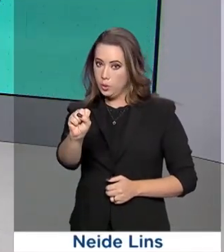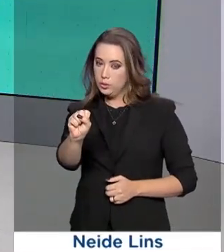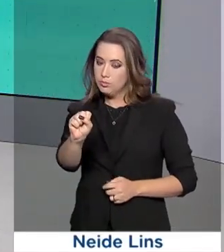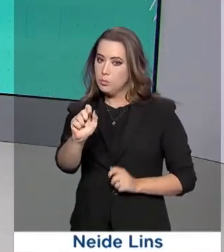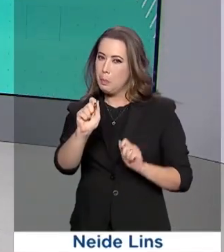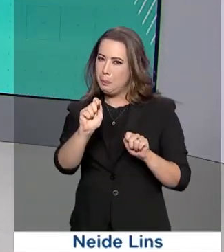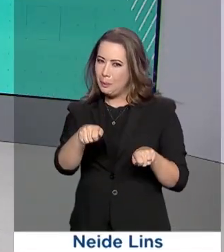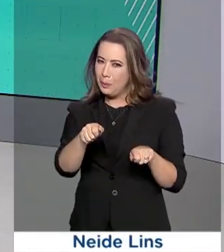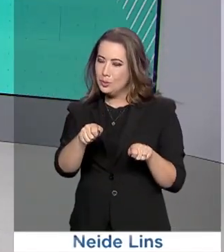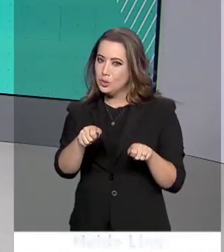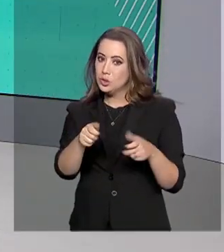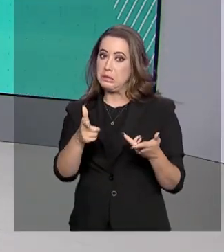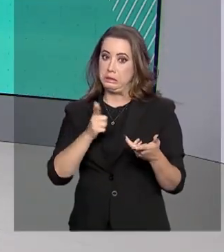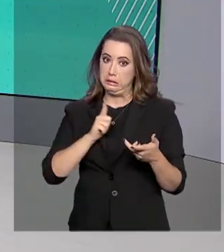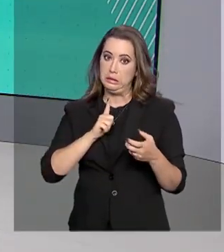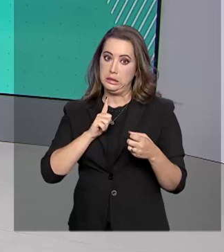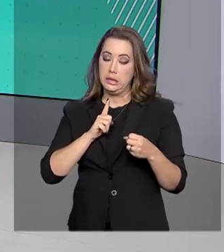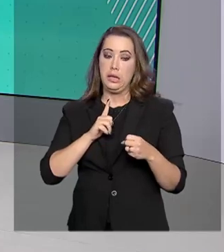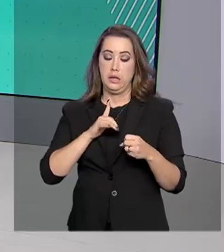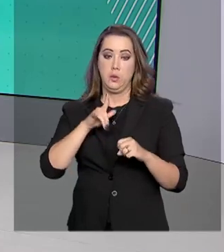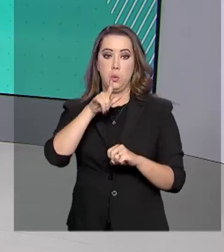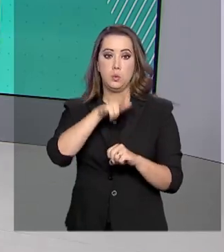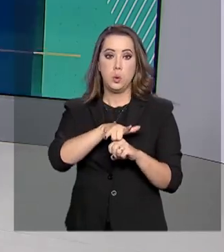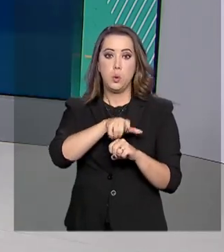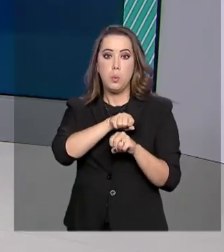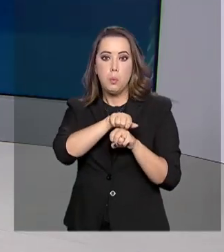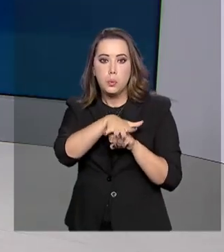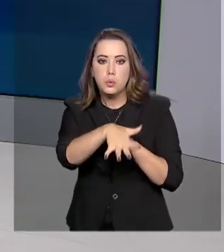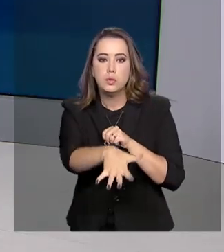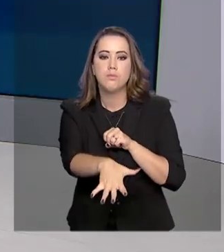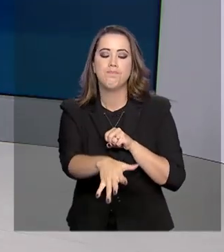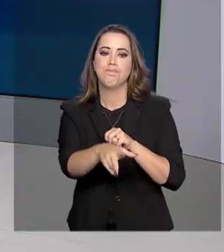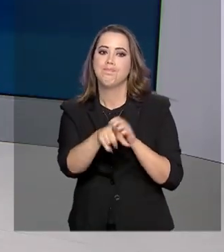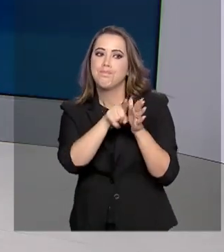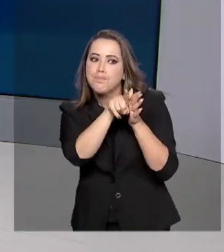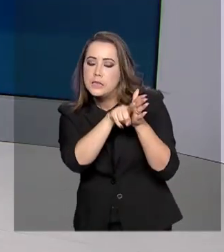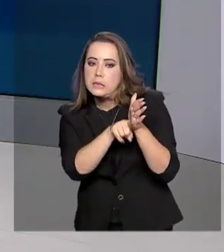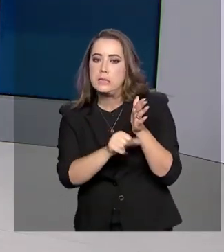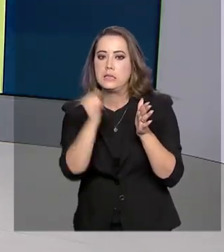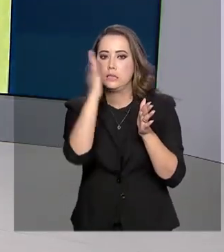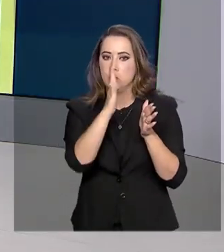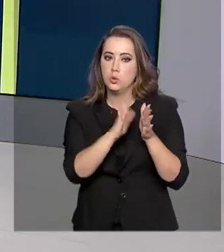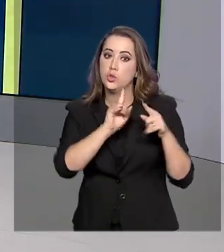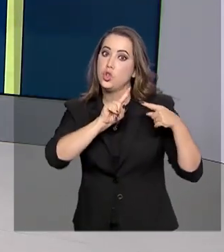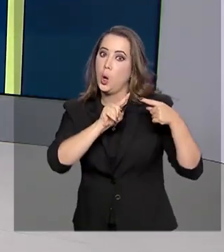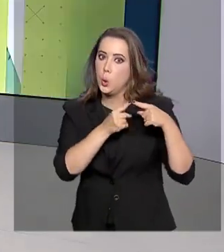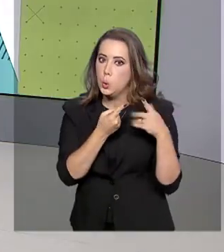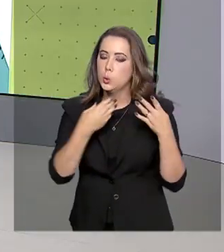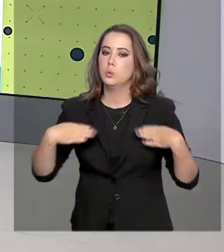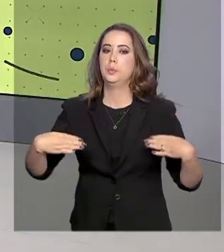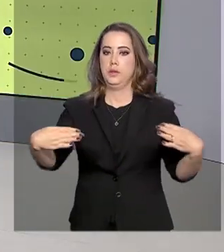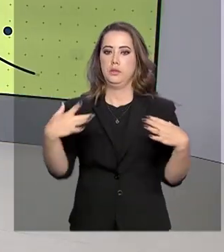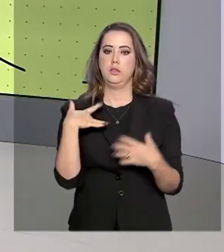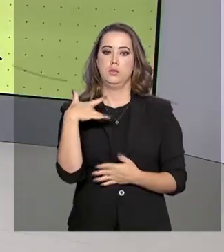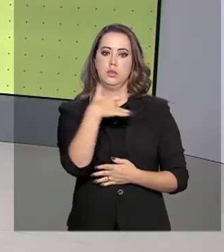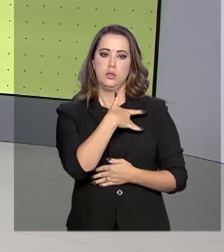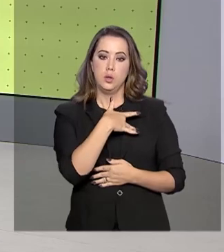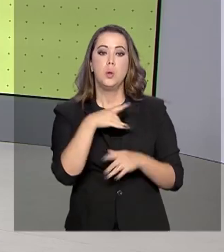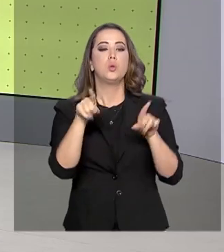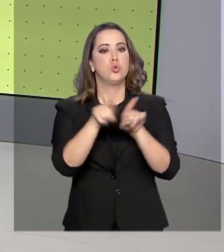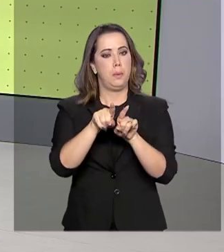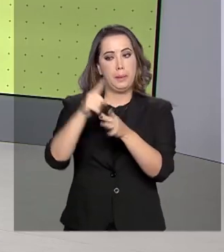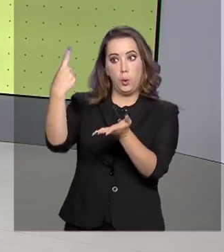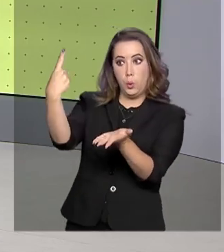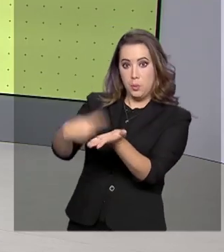suspeitos de coronavírus sendo investigados no Brasil, segundo a última atualização do Ministério da Saúde. O Ministério também acaba de